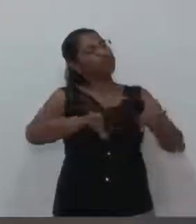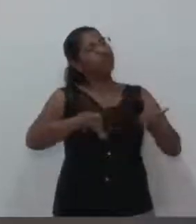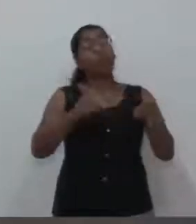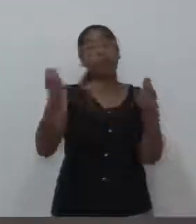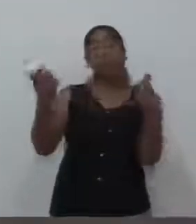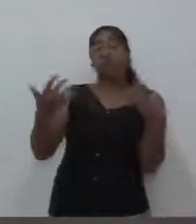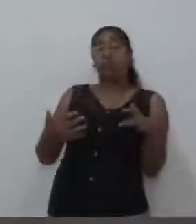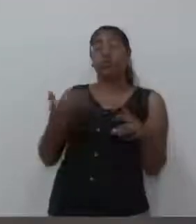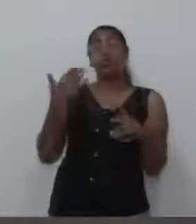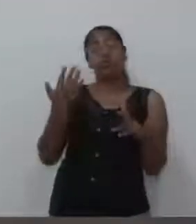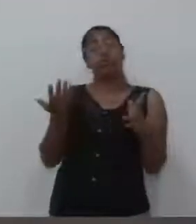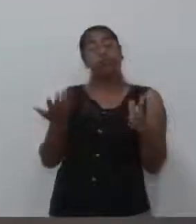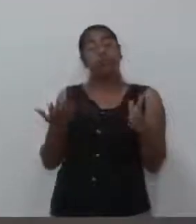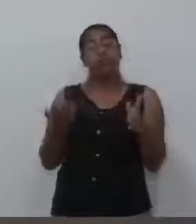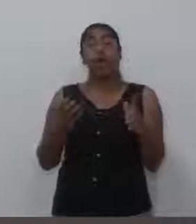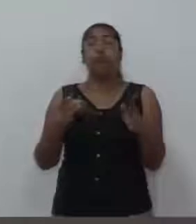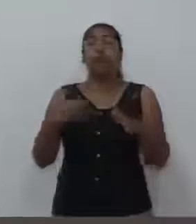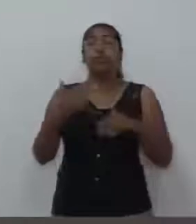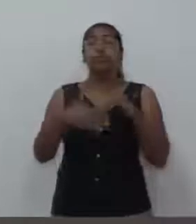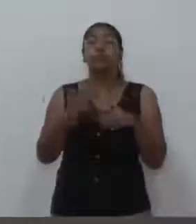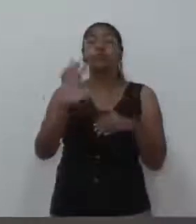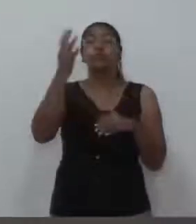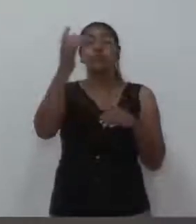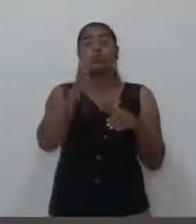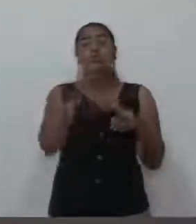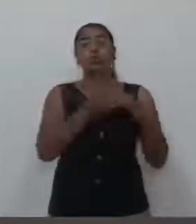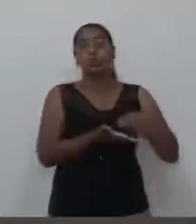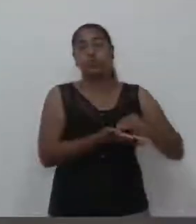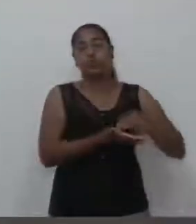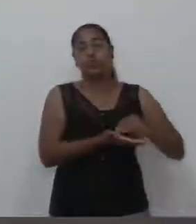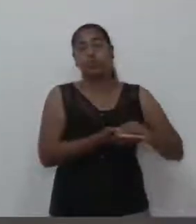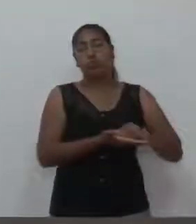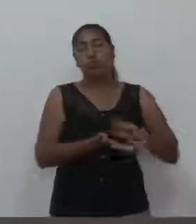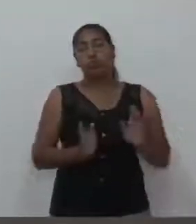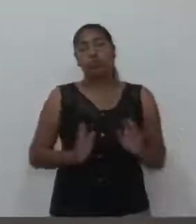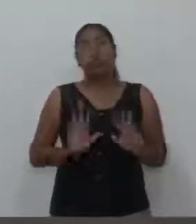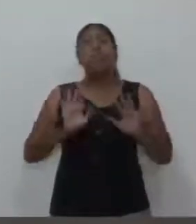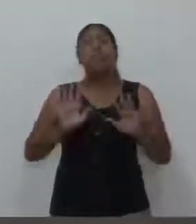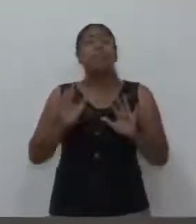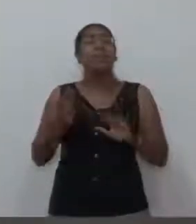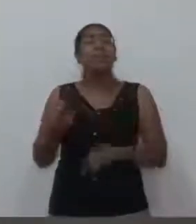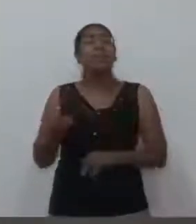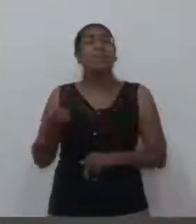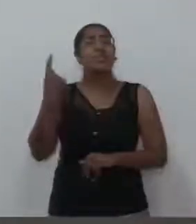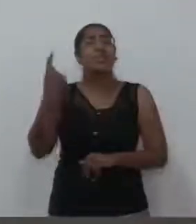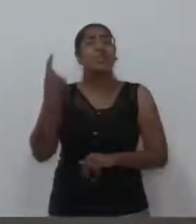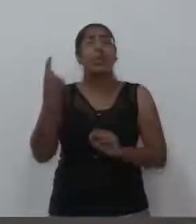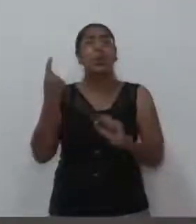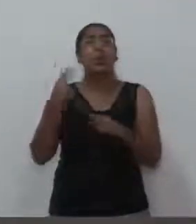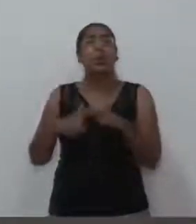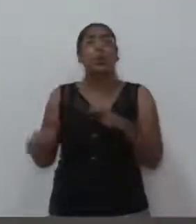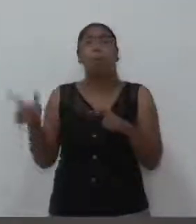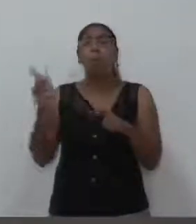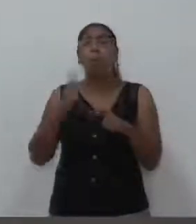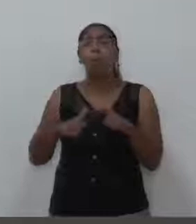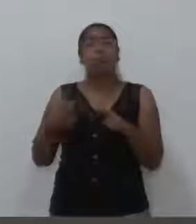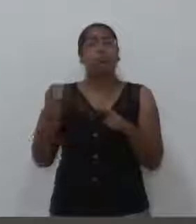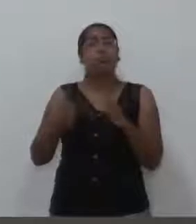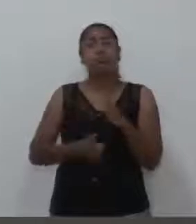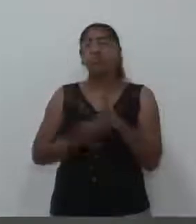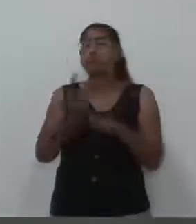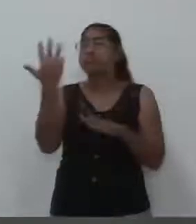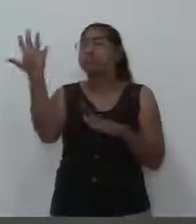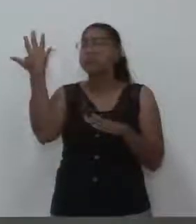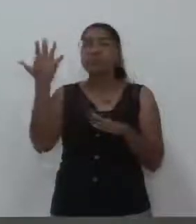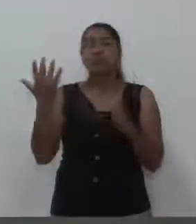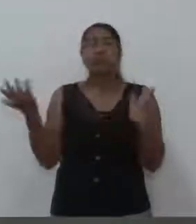ocorrido e que levem à falta de água. Só me estranha, assim, ter tantos problemas de forma concomitante, no